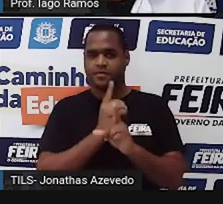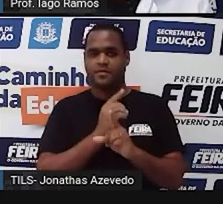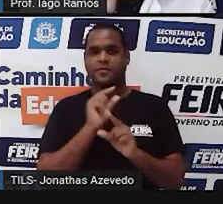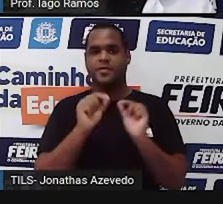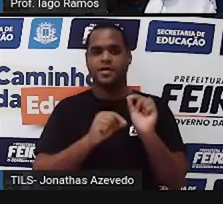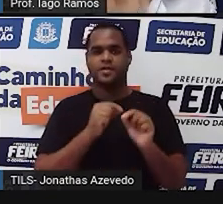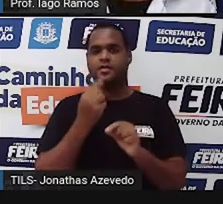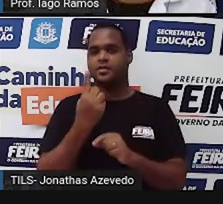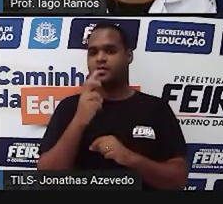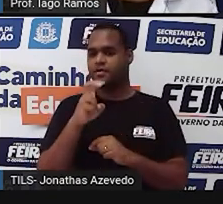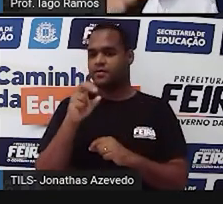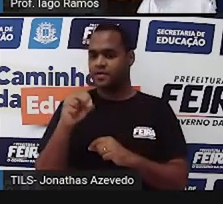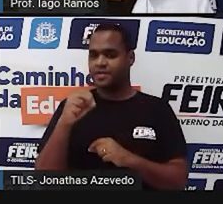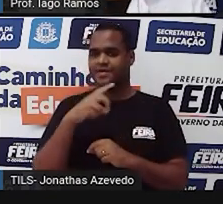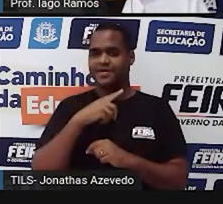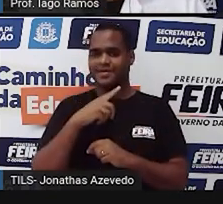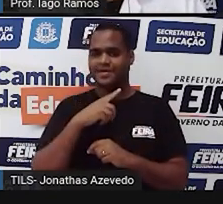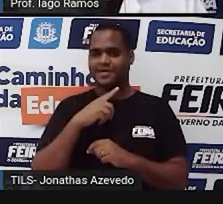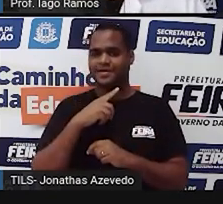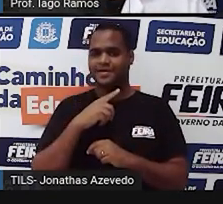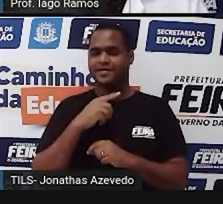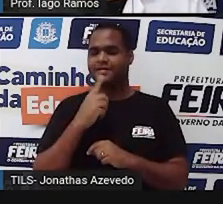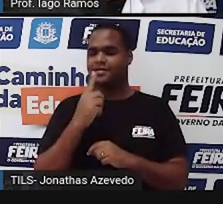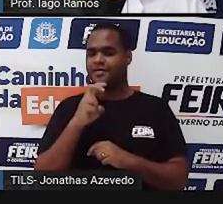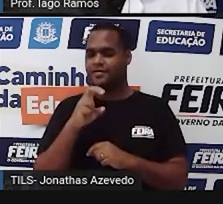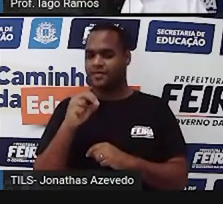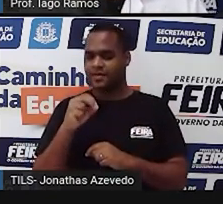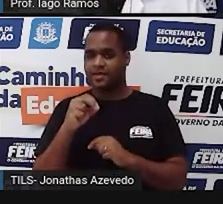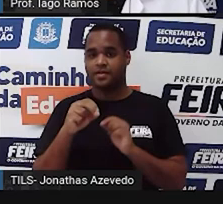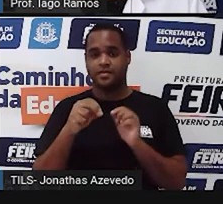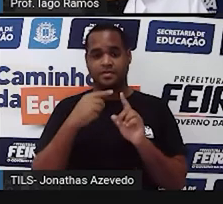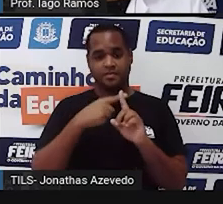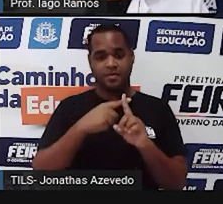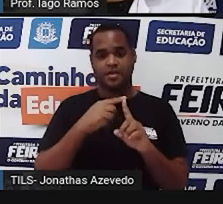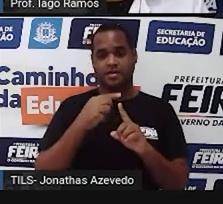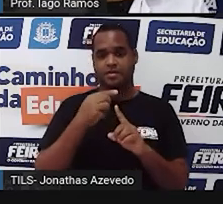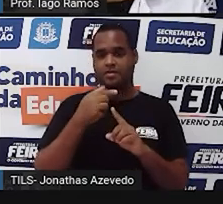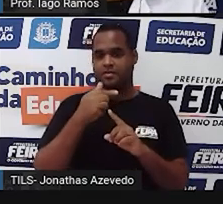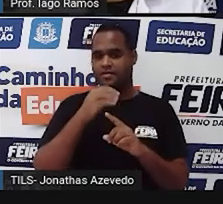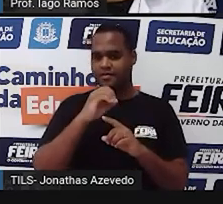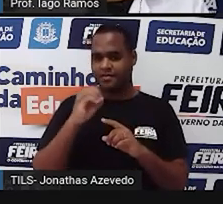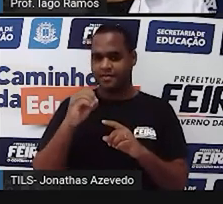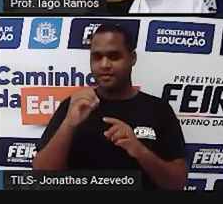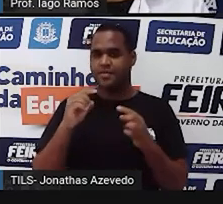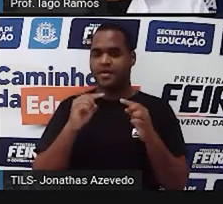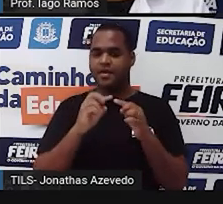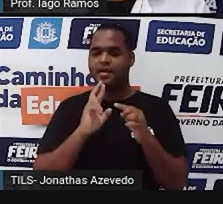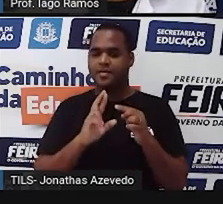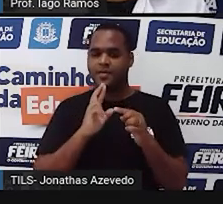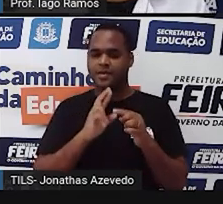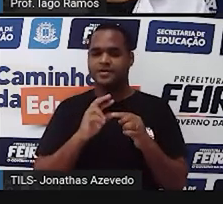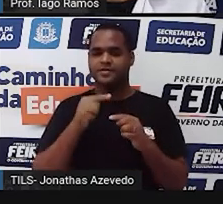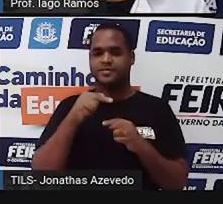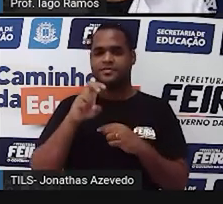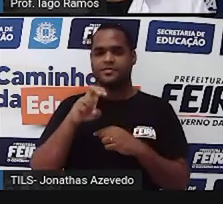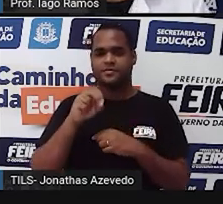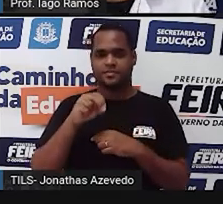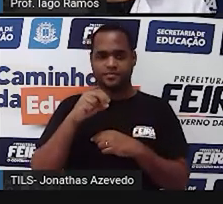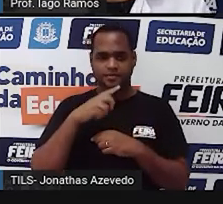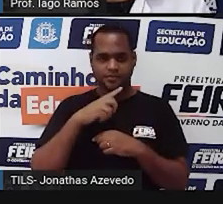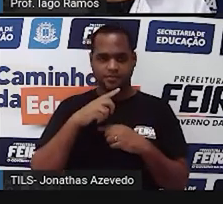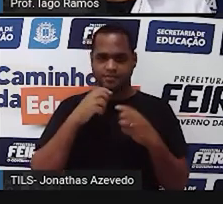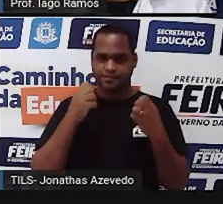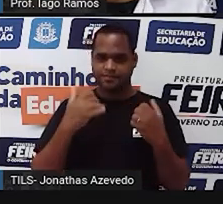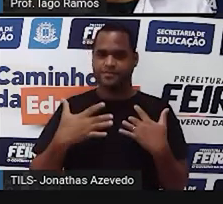que 150 mais 600 o resultado é 750. Então a gente achou agora,